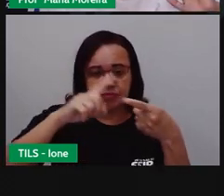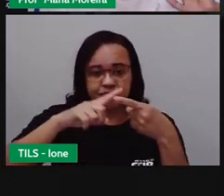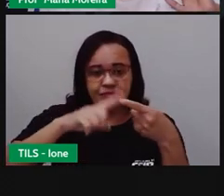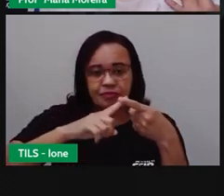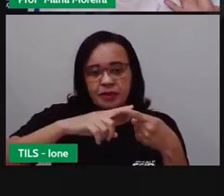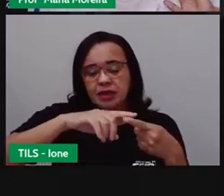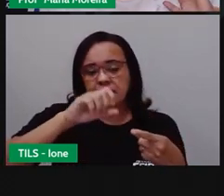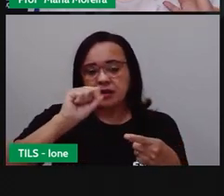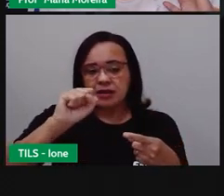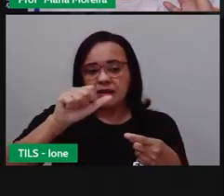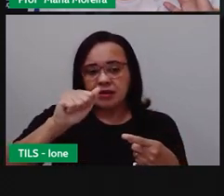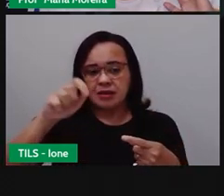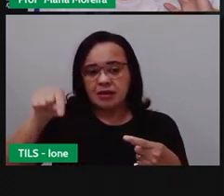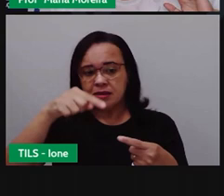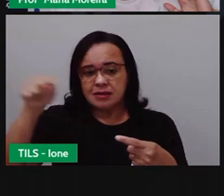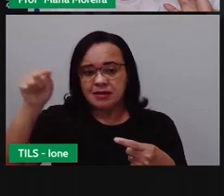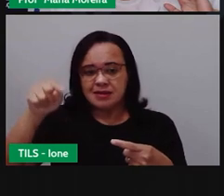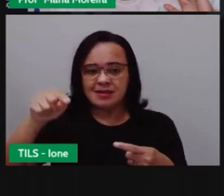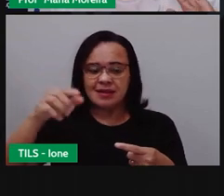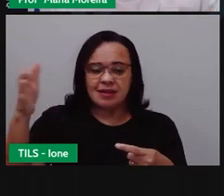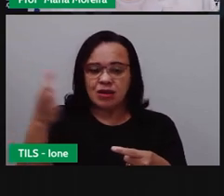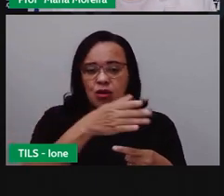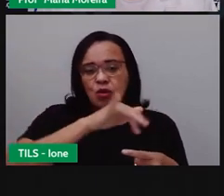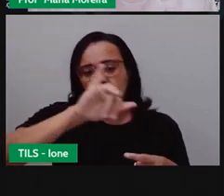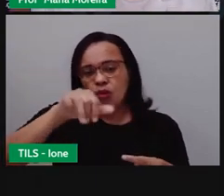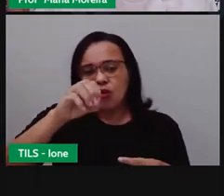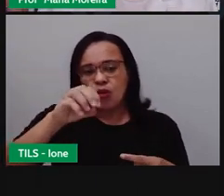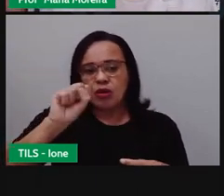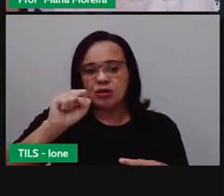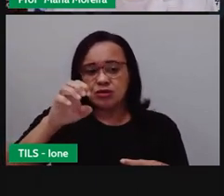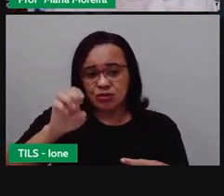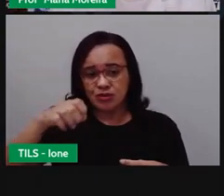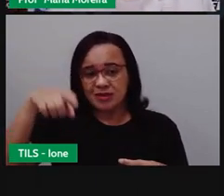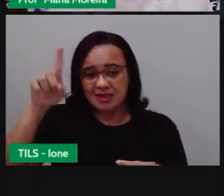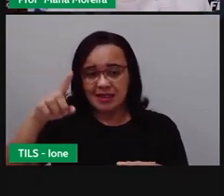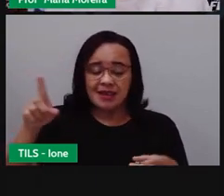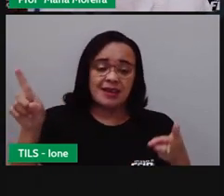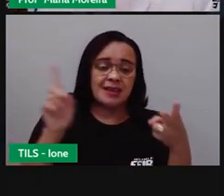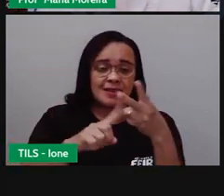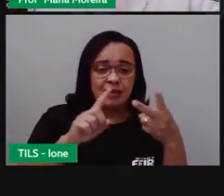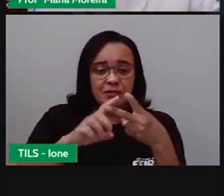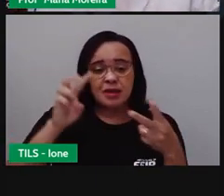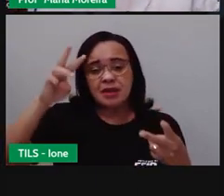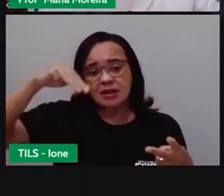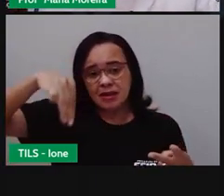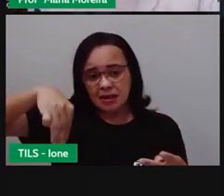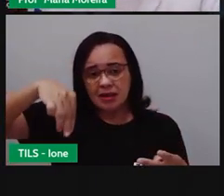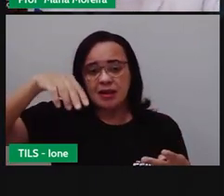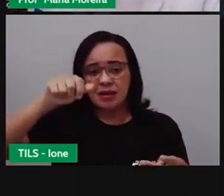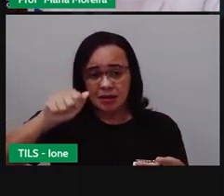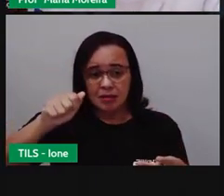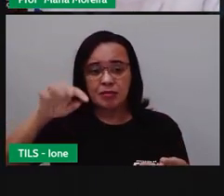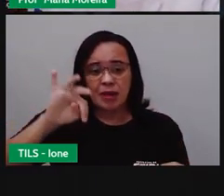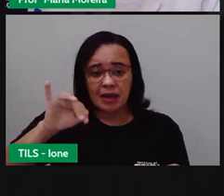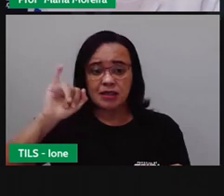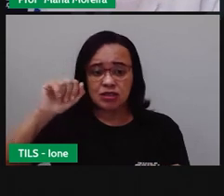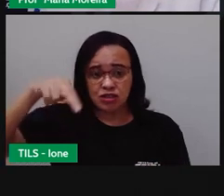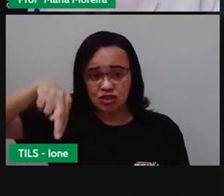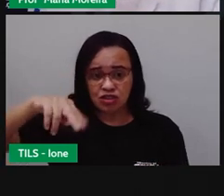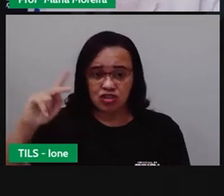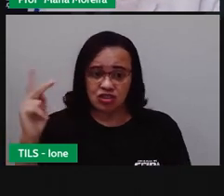Norte. Não é isso? E aí gente tem a BR-116 Sul. Indo lá para Salvador, né? Que é